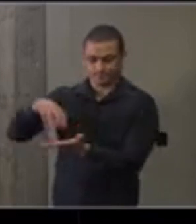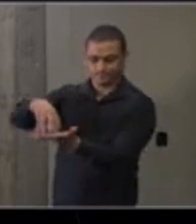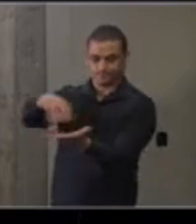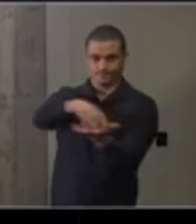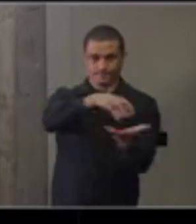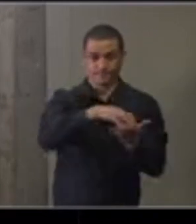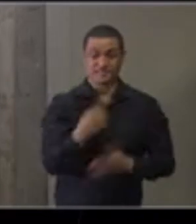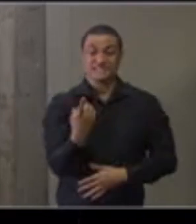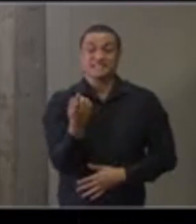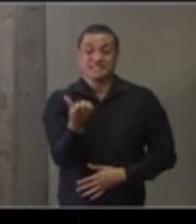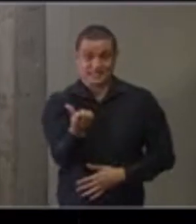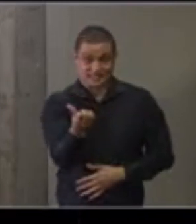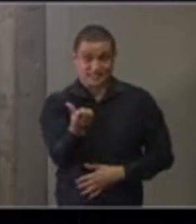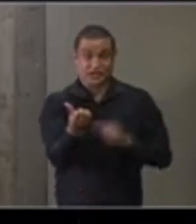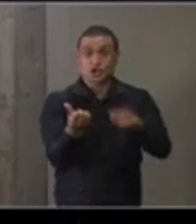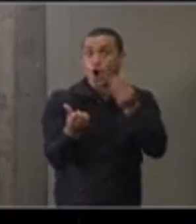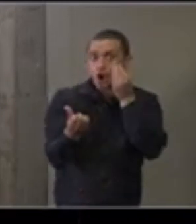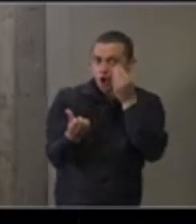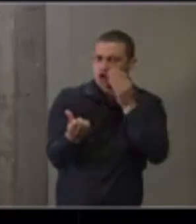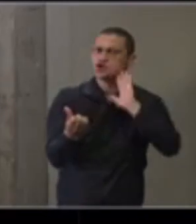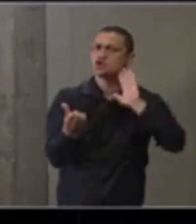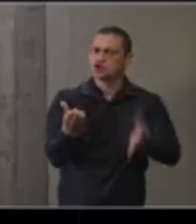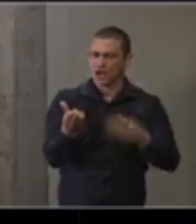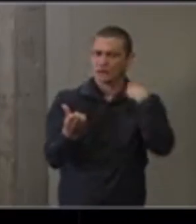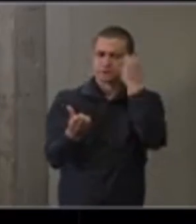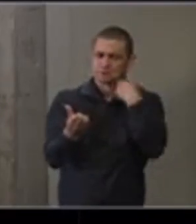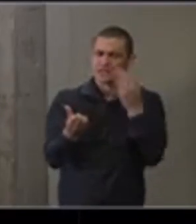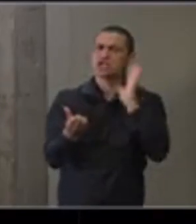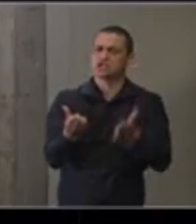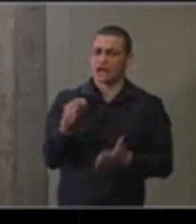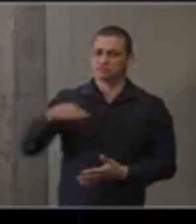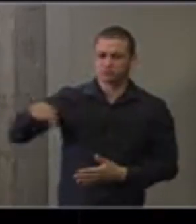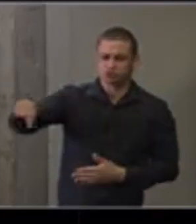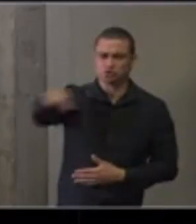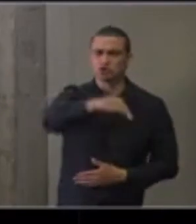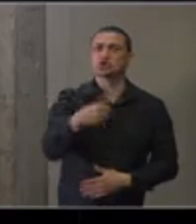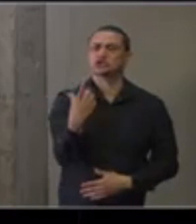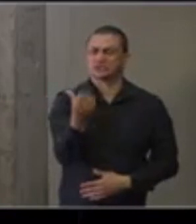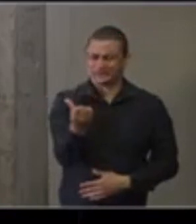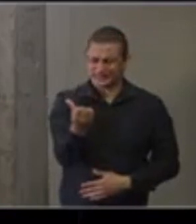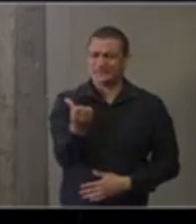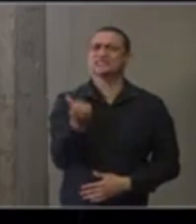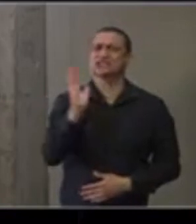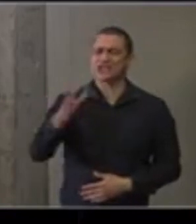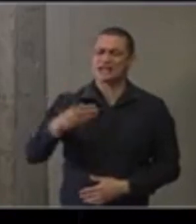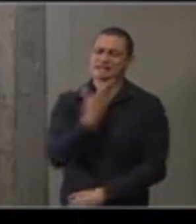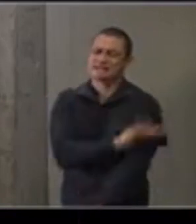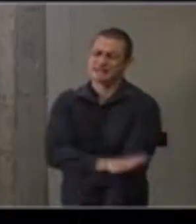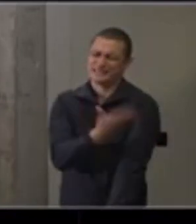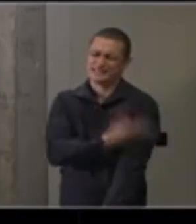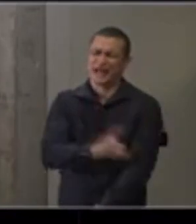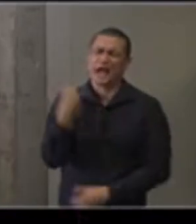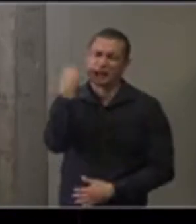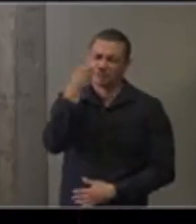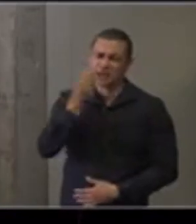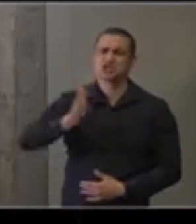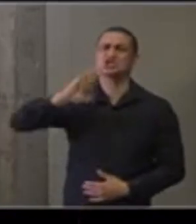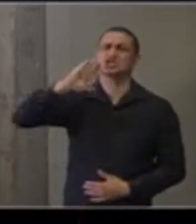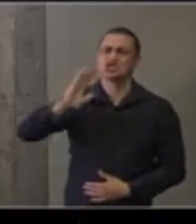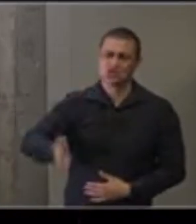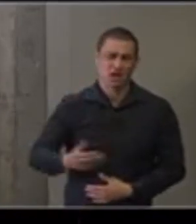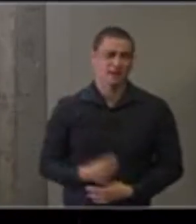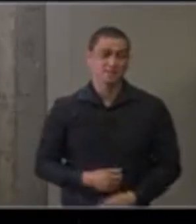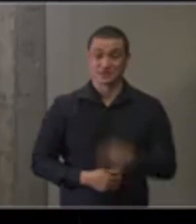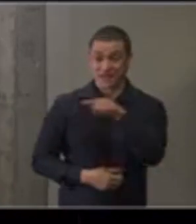experimentados, experimentados, treinados e realizaram